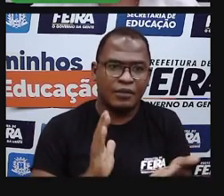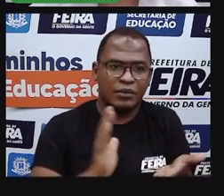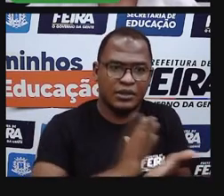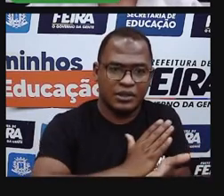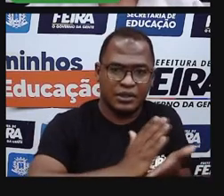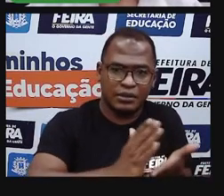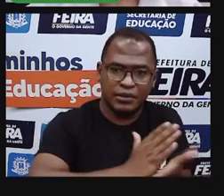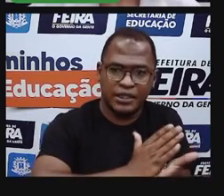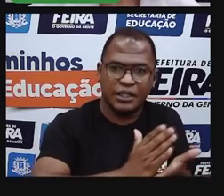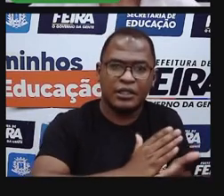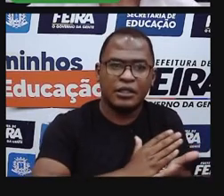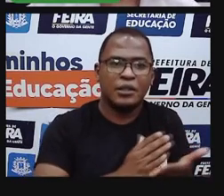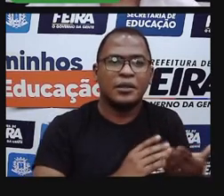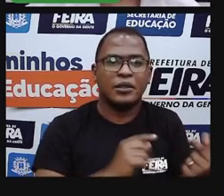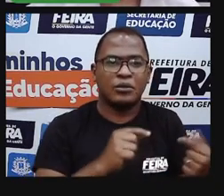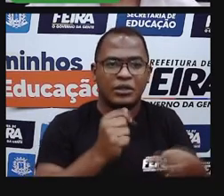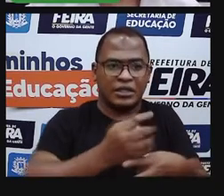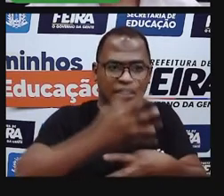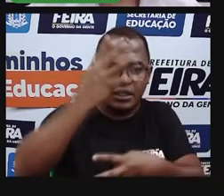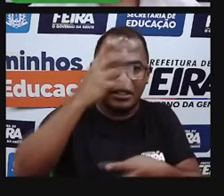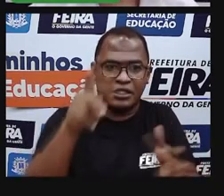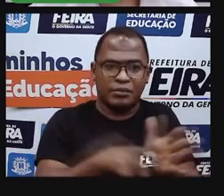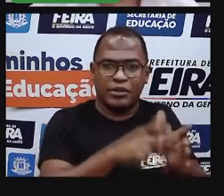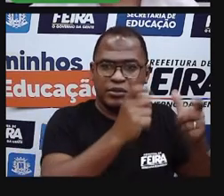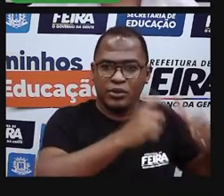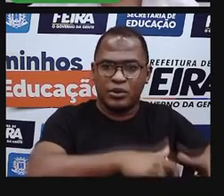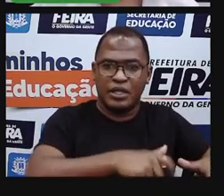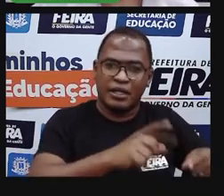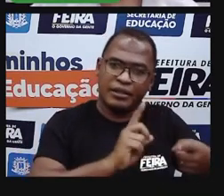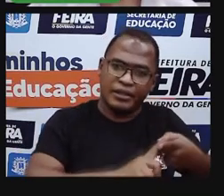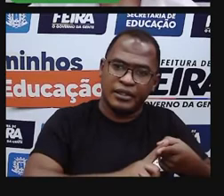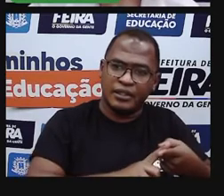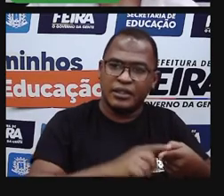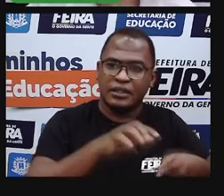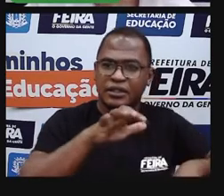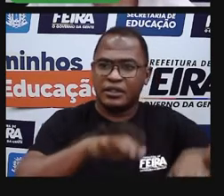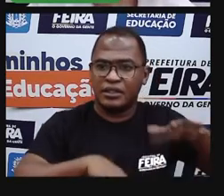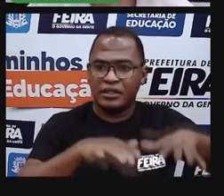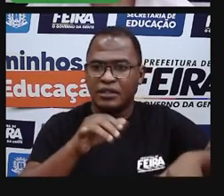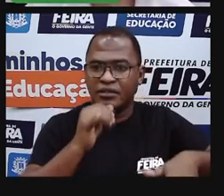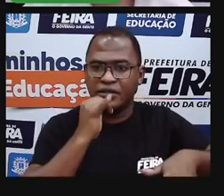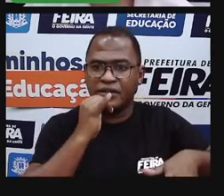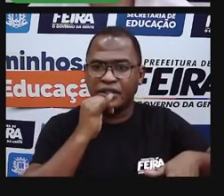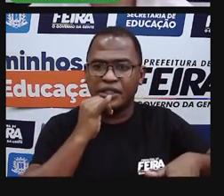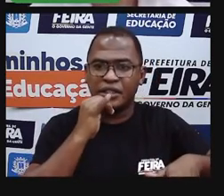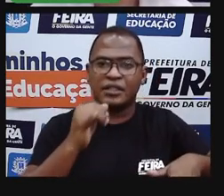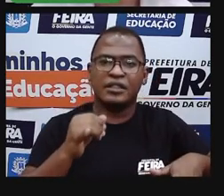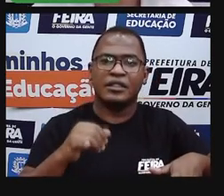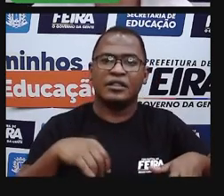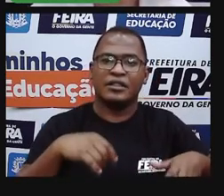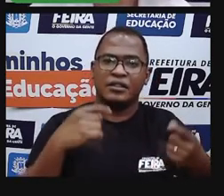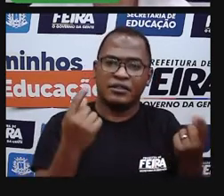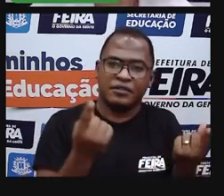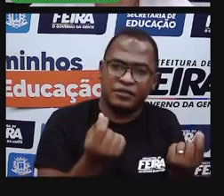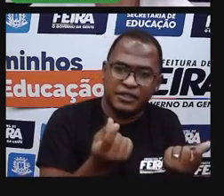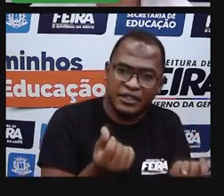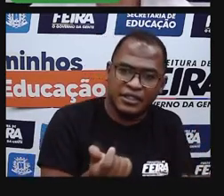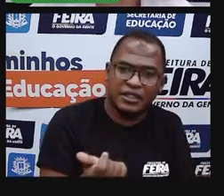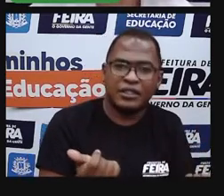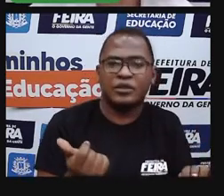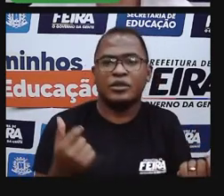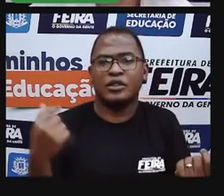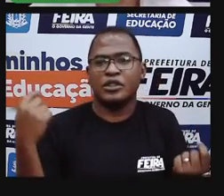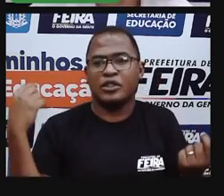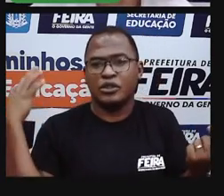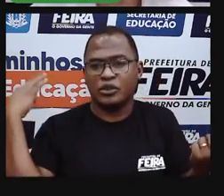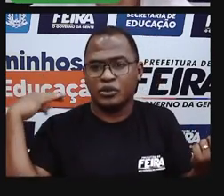turístico, tecnológico, entre outros. Por exemplo, gente, quando a gente pensa no CIS, quando a